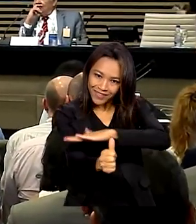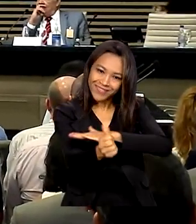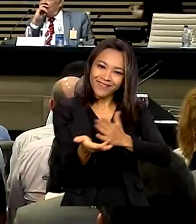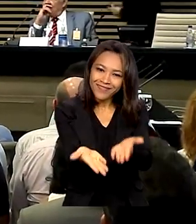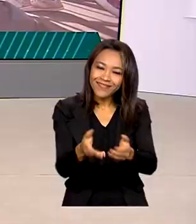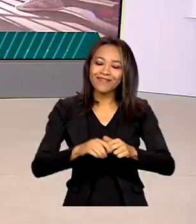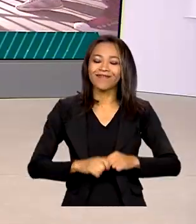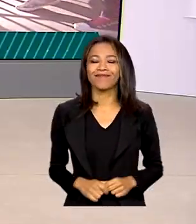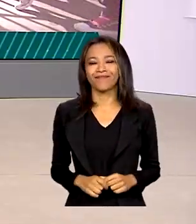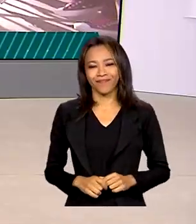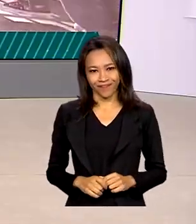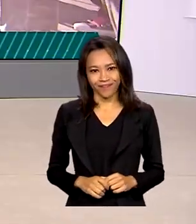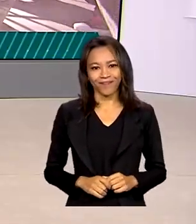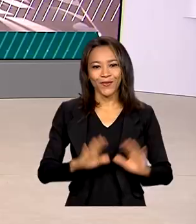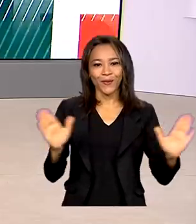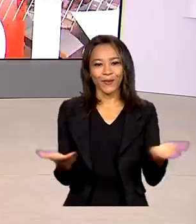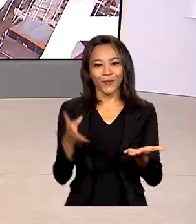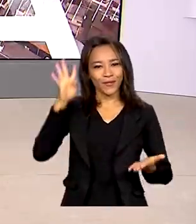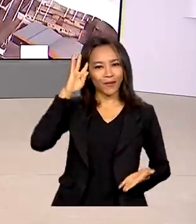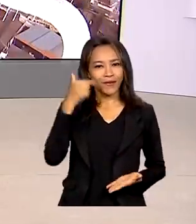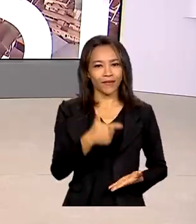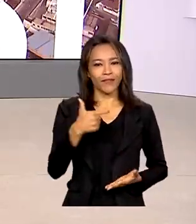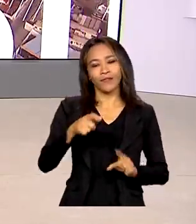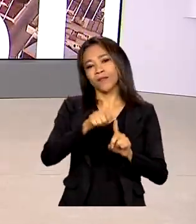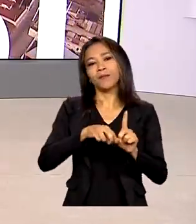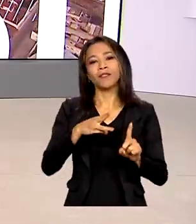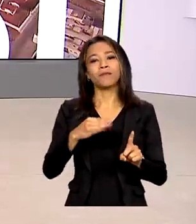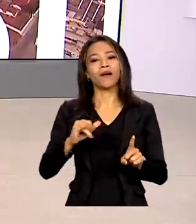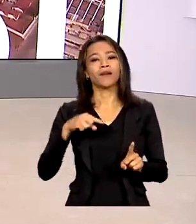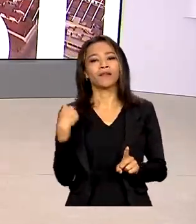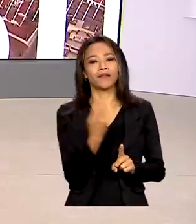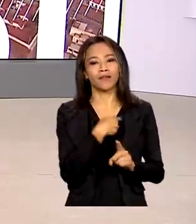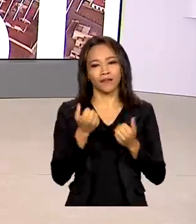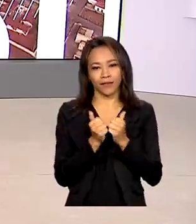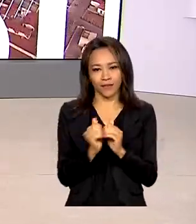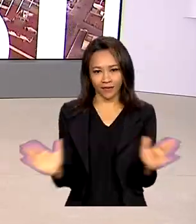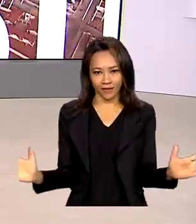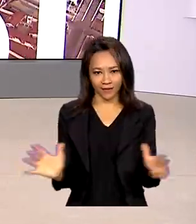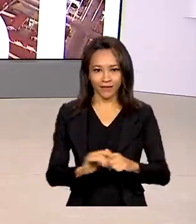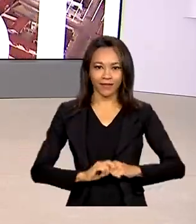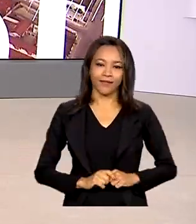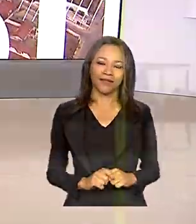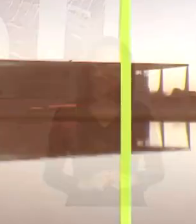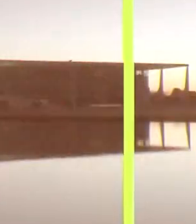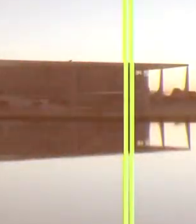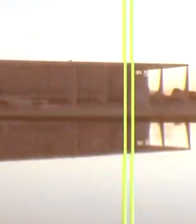investimentos. Quarta-feira, 22 de março, o Brasil em Dia já está no ar.